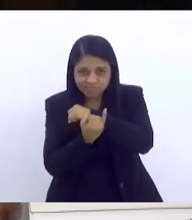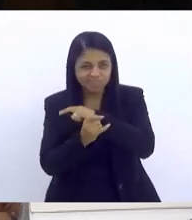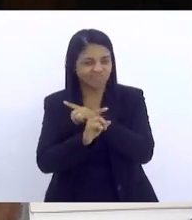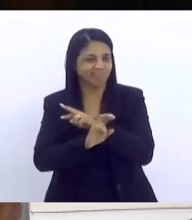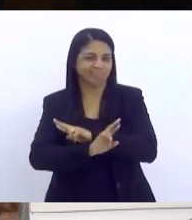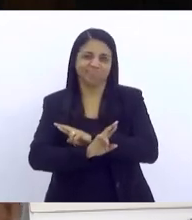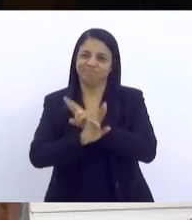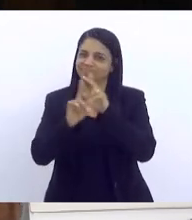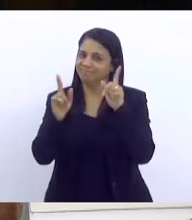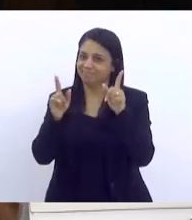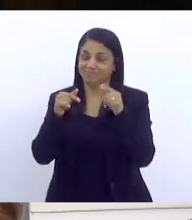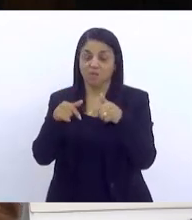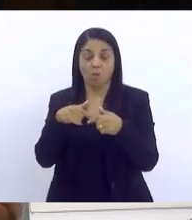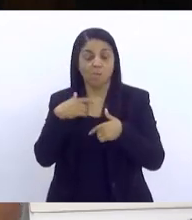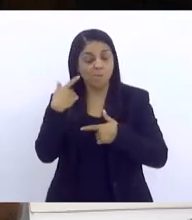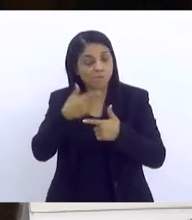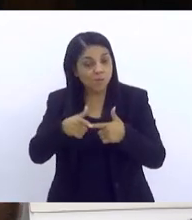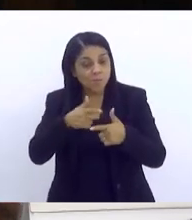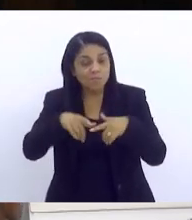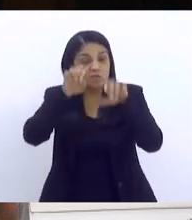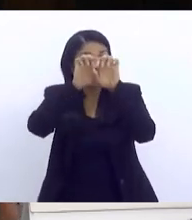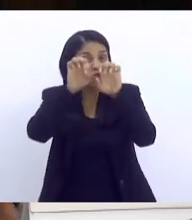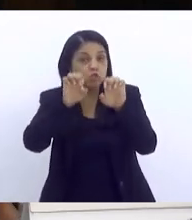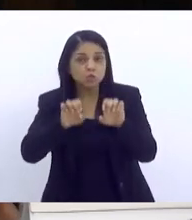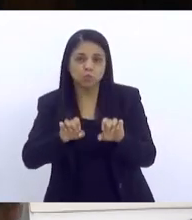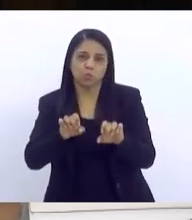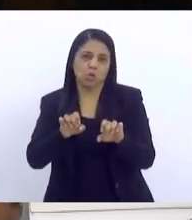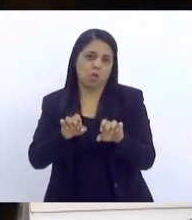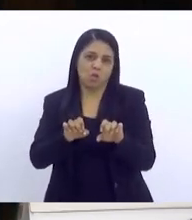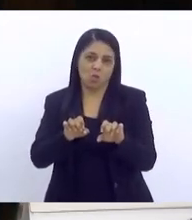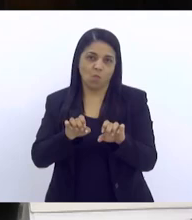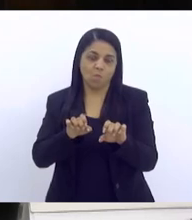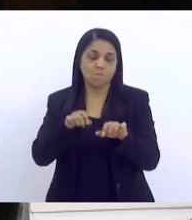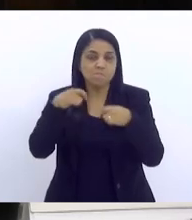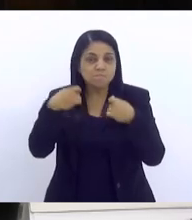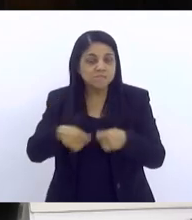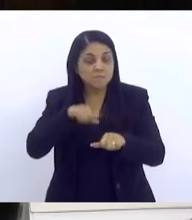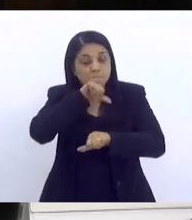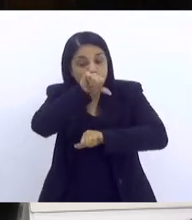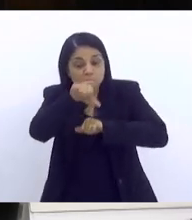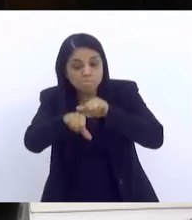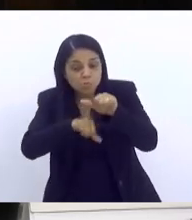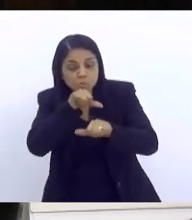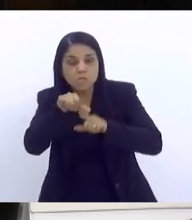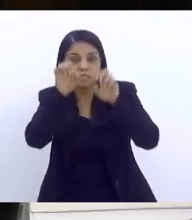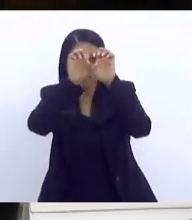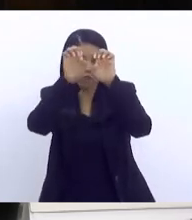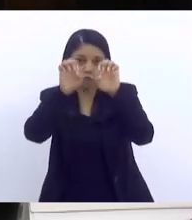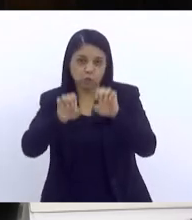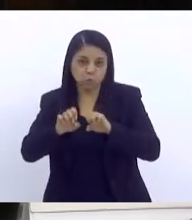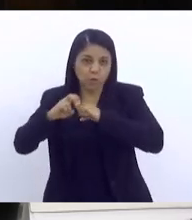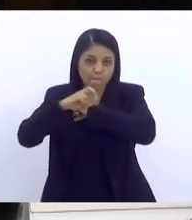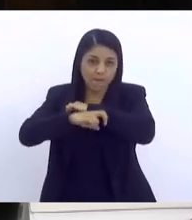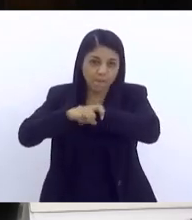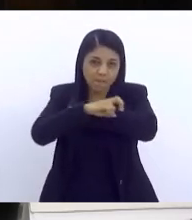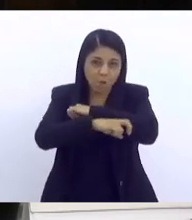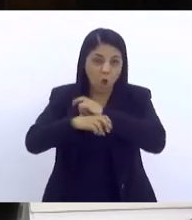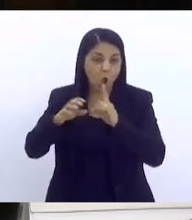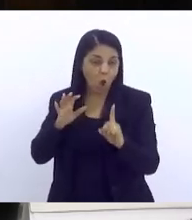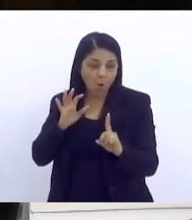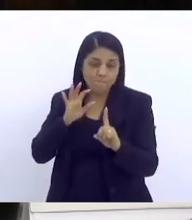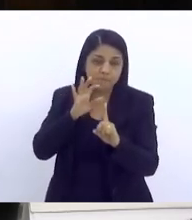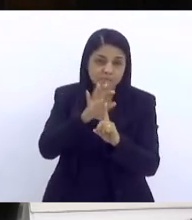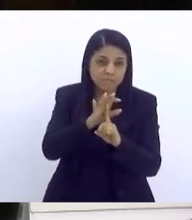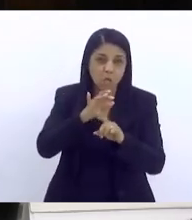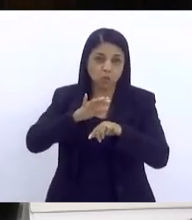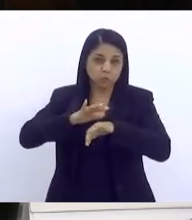é um problema estrutural. Então, se não houver mudança nas estruturas, as formas de opressão e